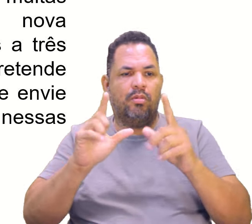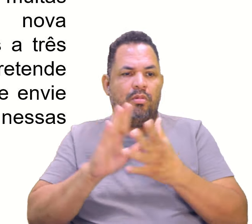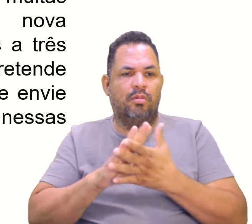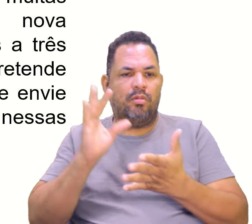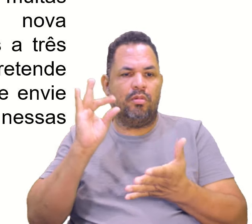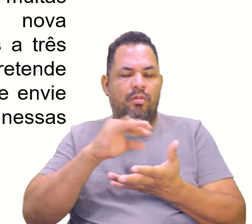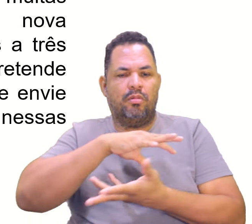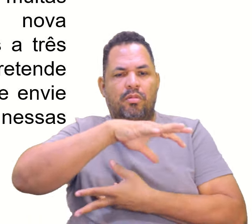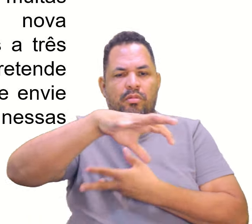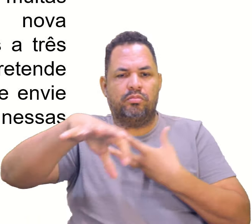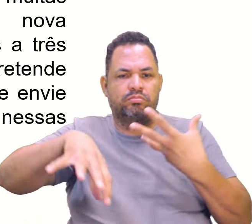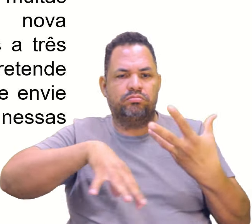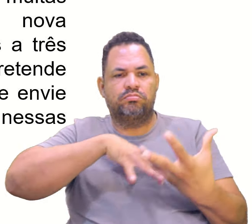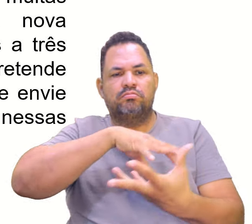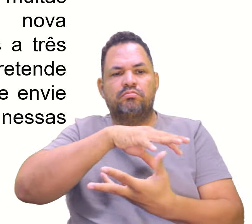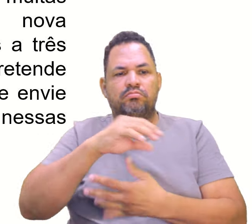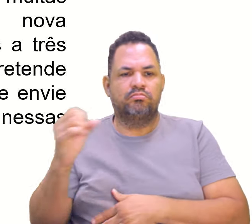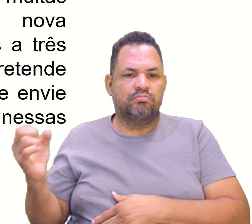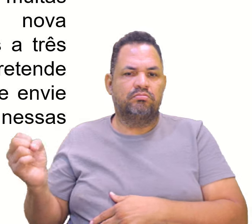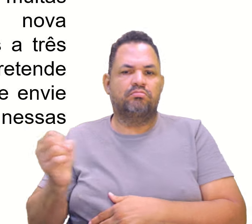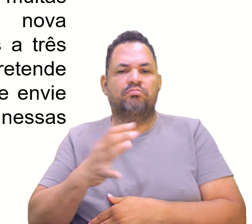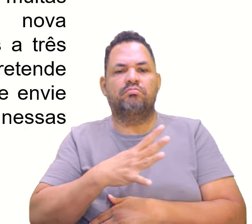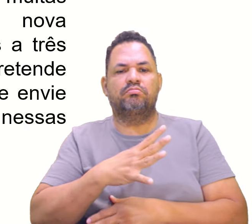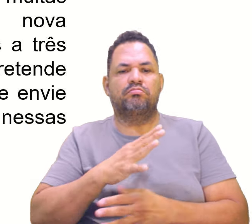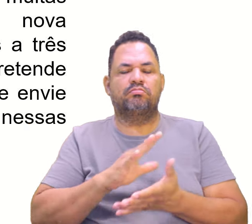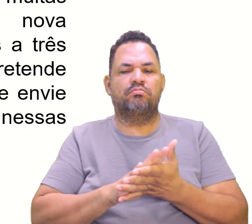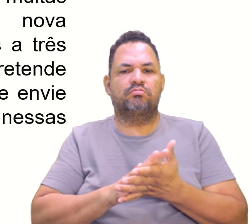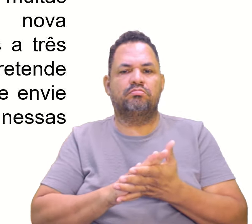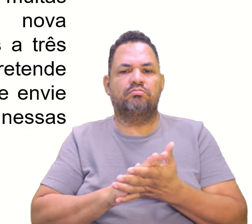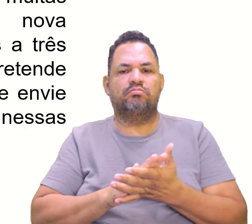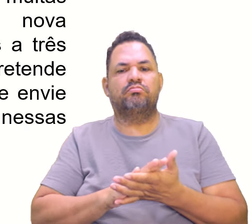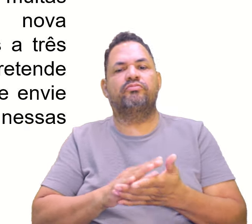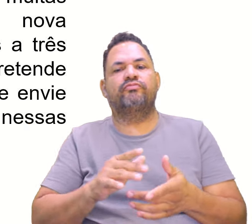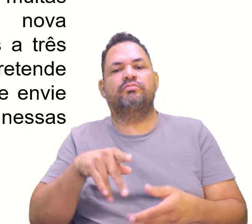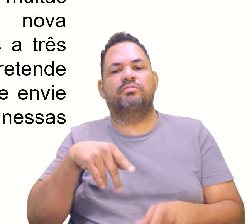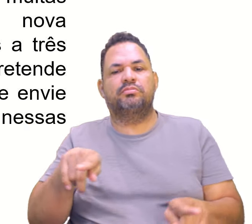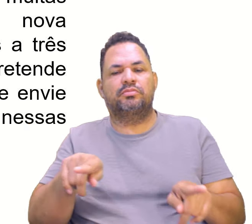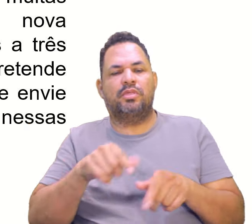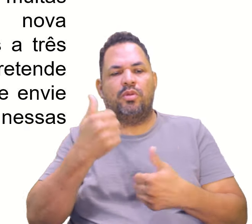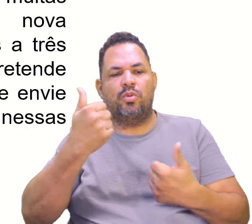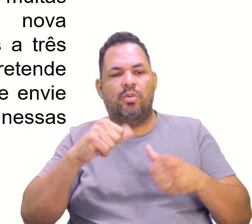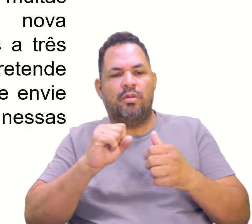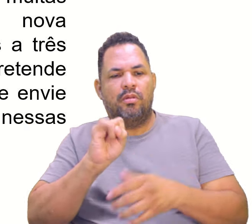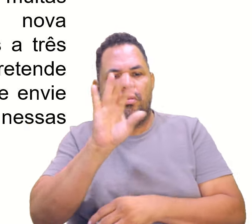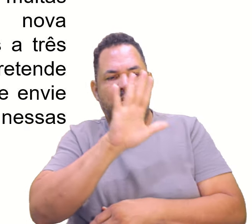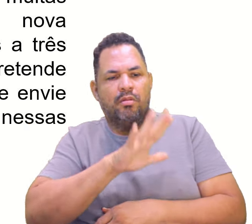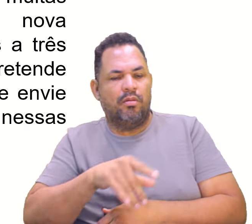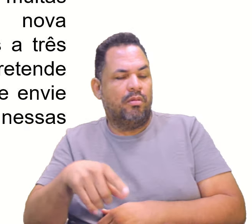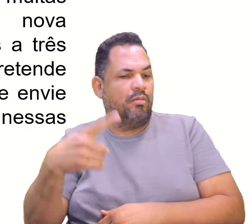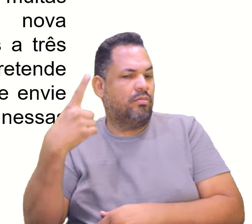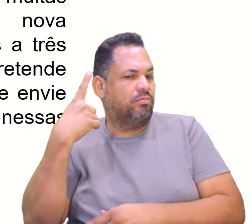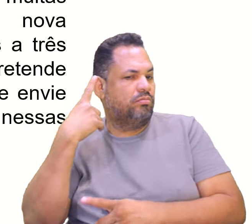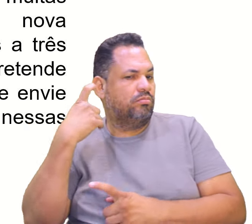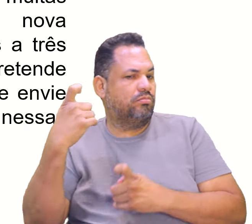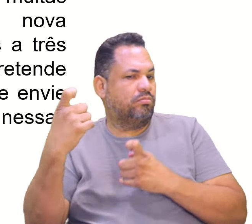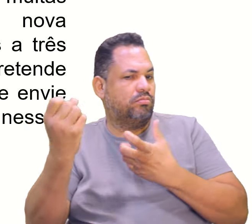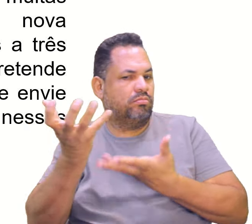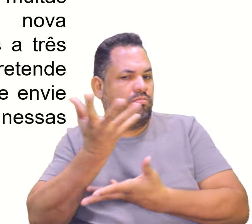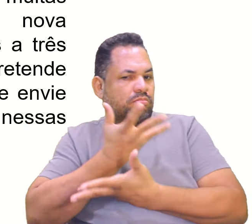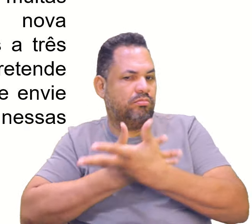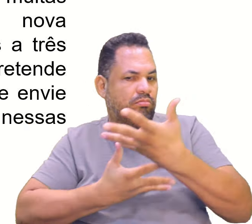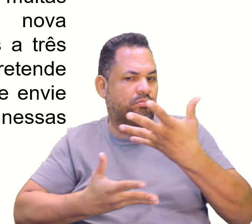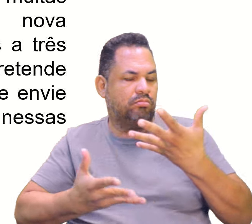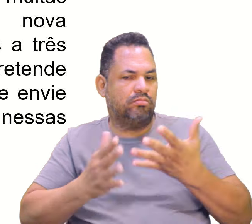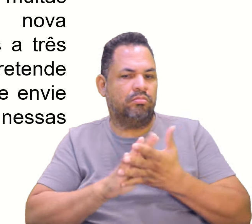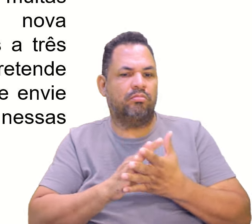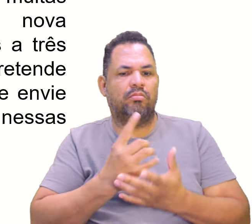uma verdadeira revolução em termos de qualidade de imagem, som e interatividade